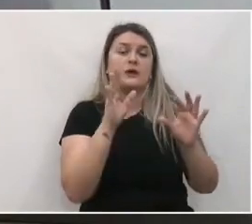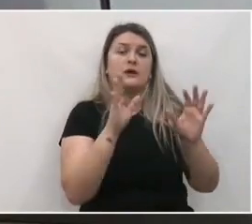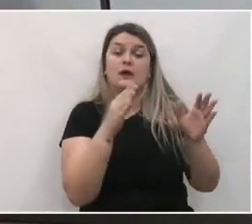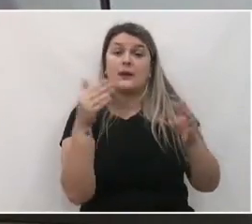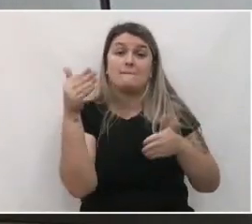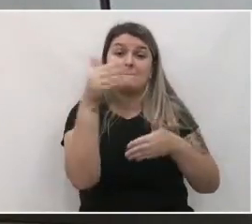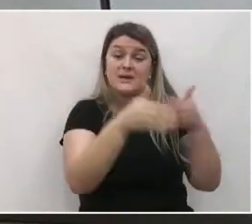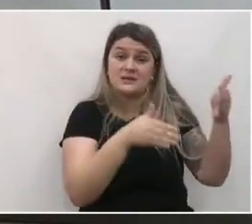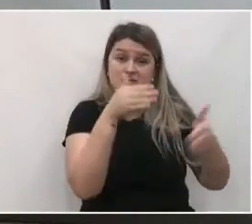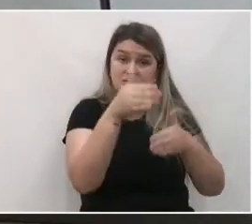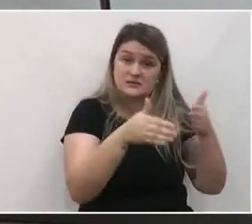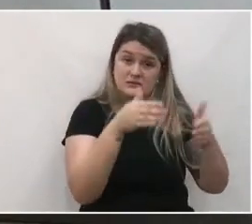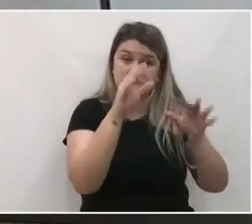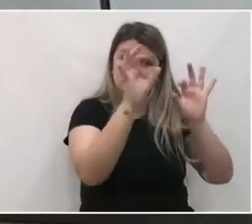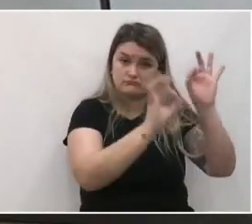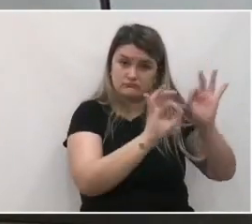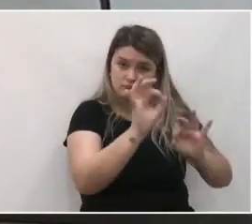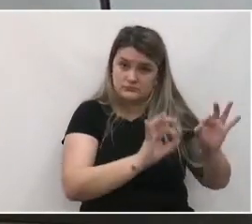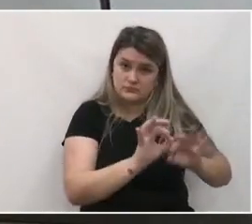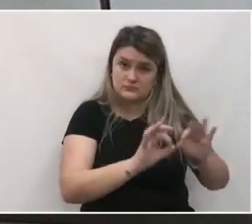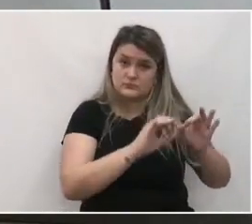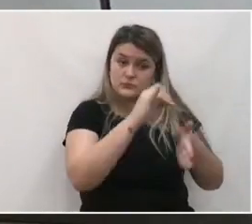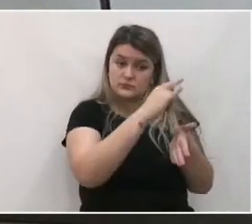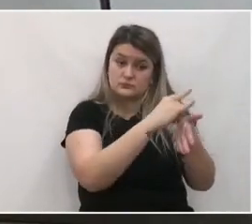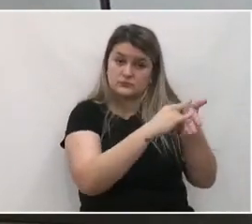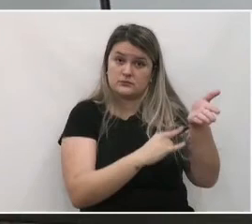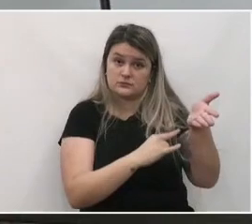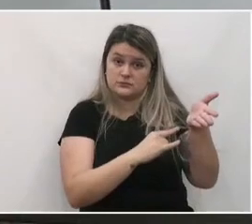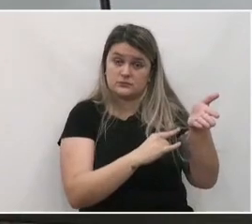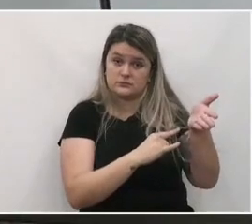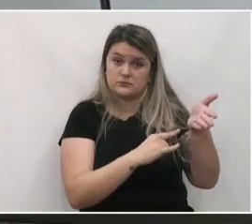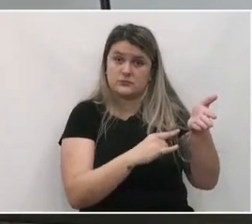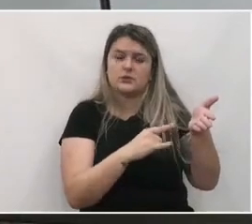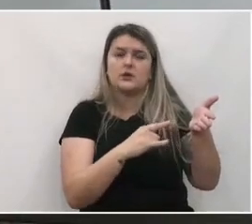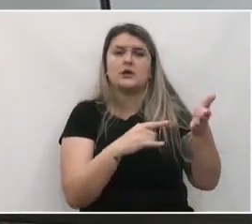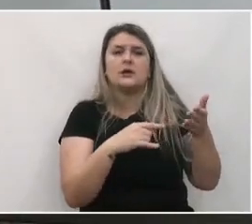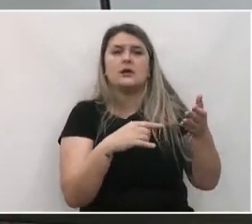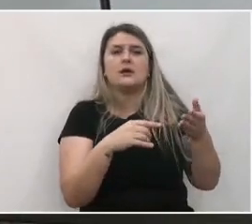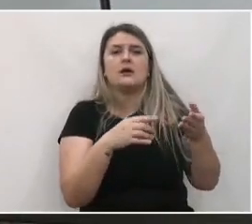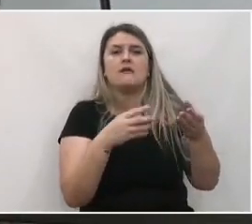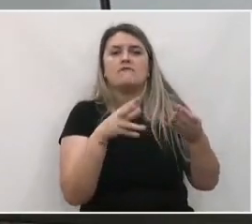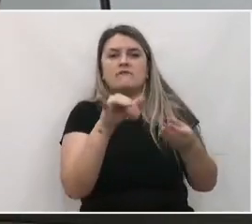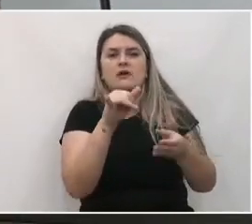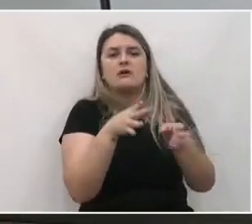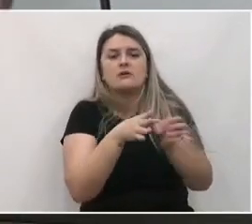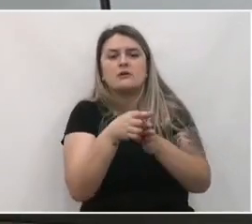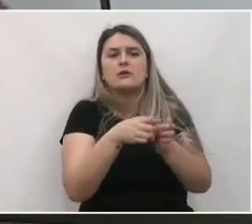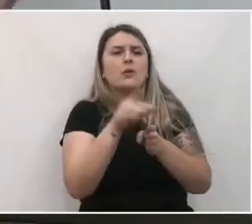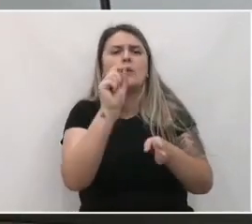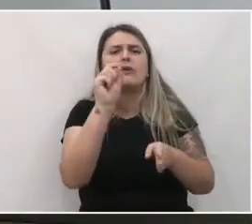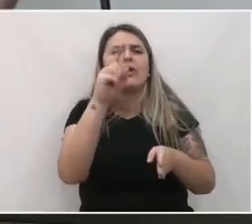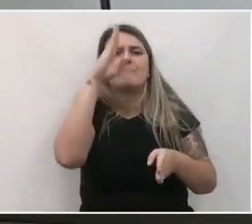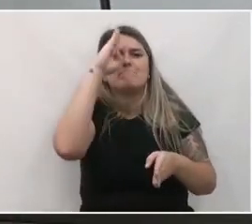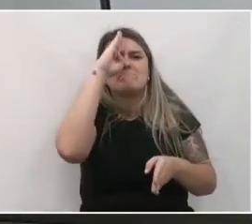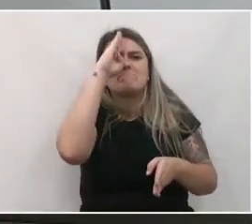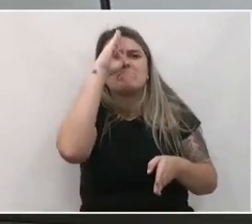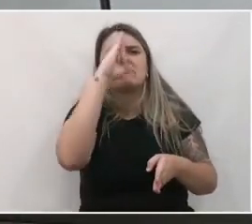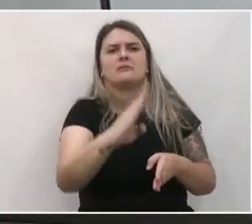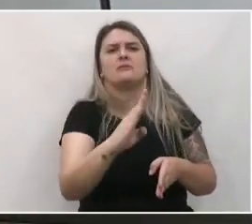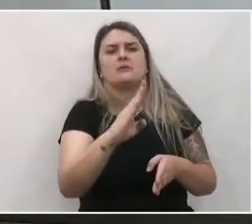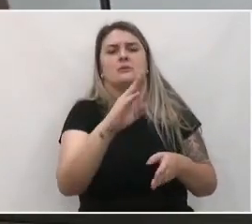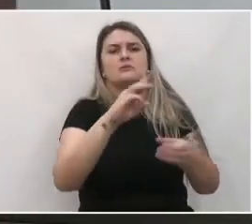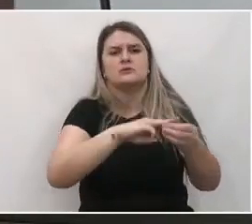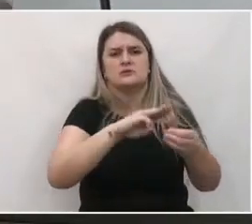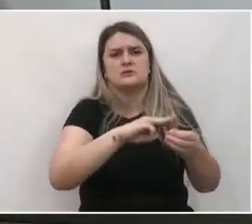e o processo de elaboração do Plano Diretor deve buscar orientar as prioridades que o município